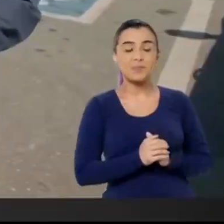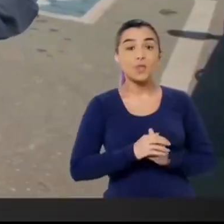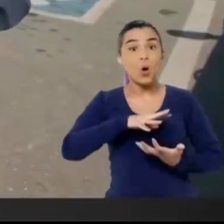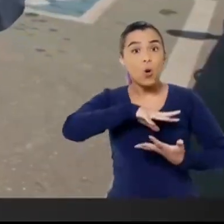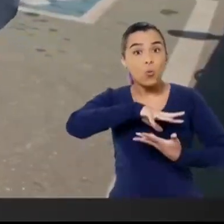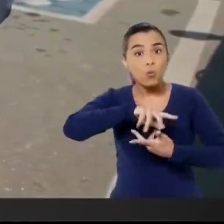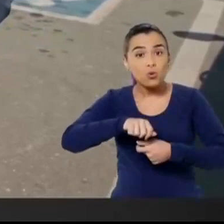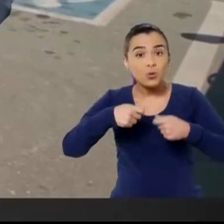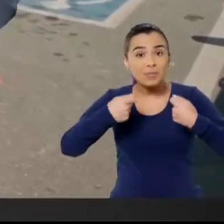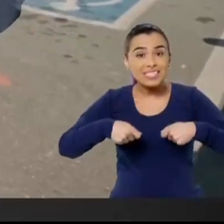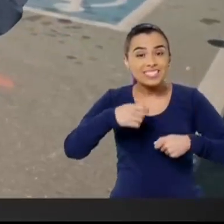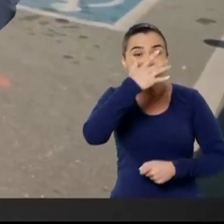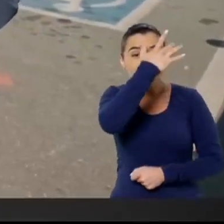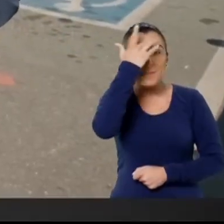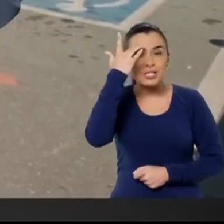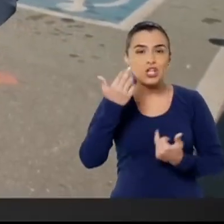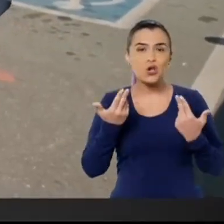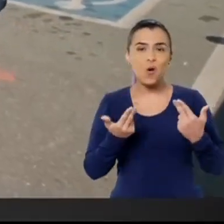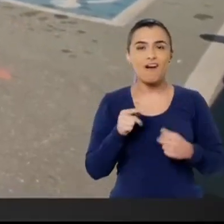Às revolves